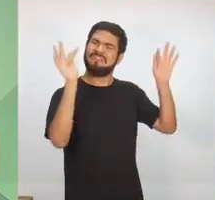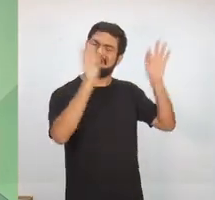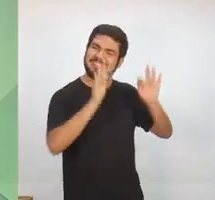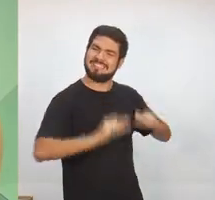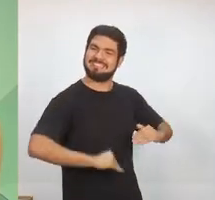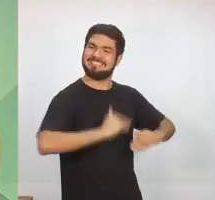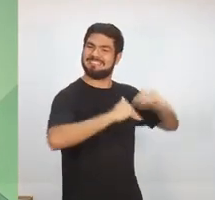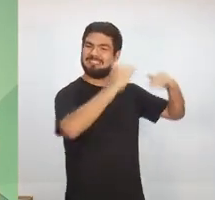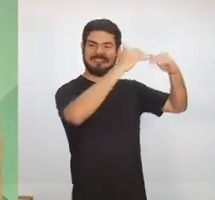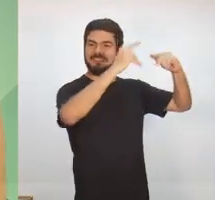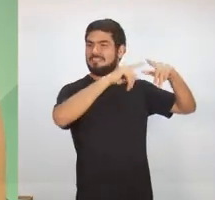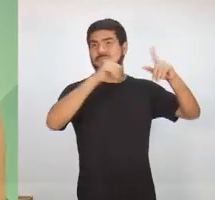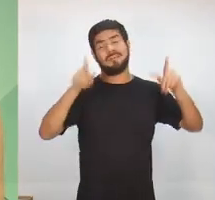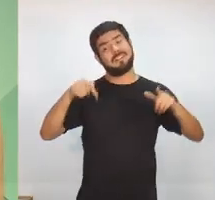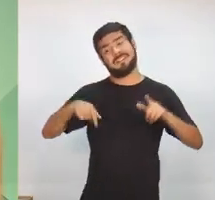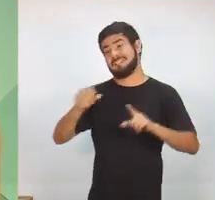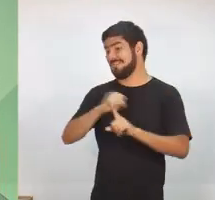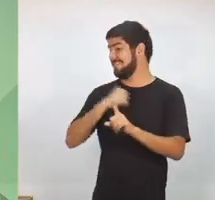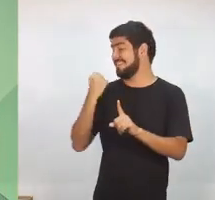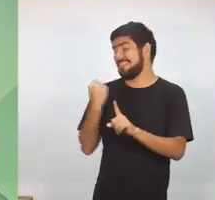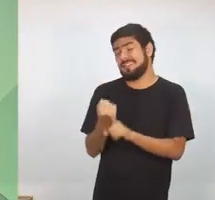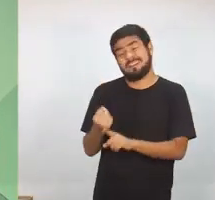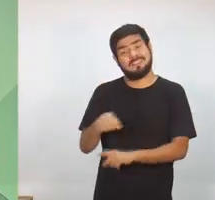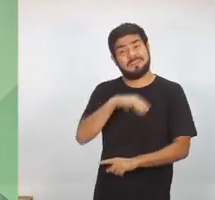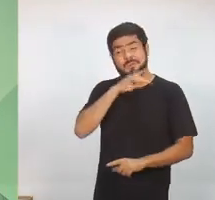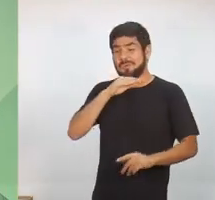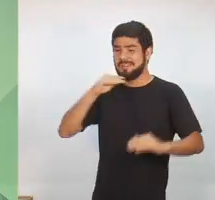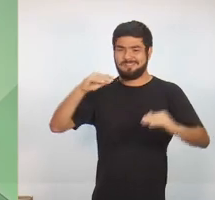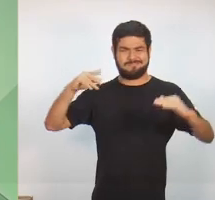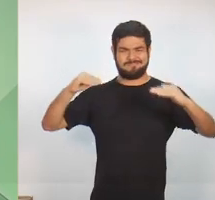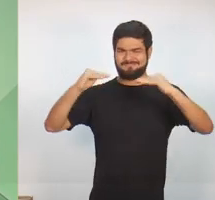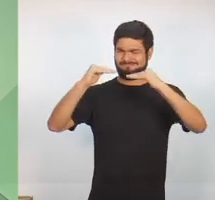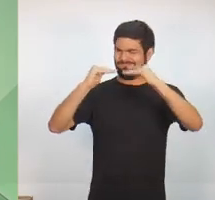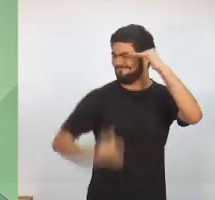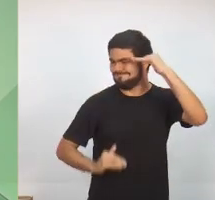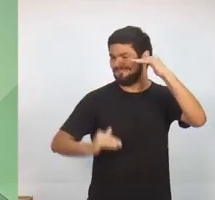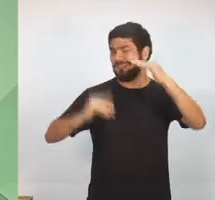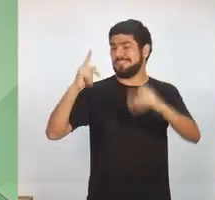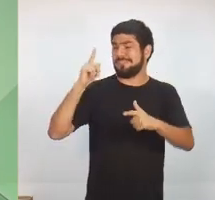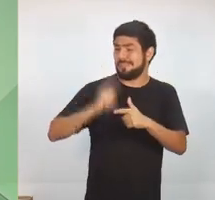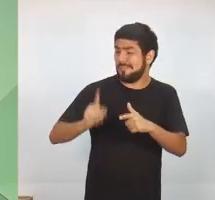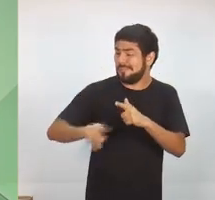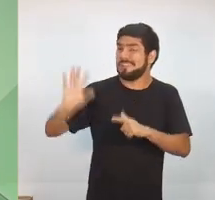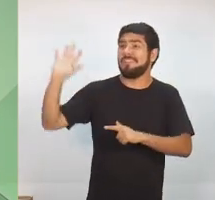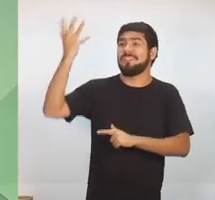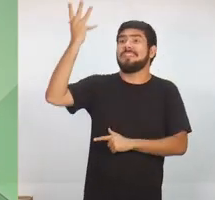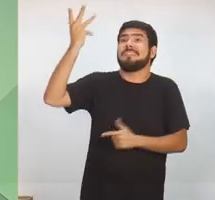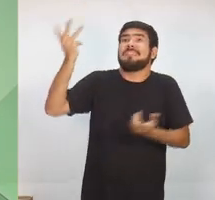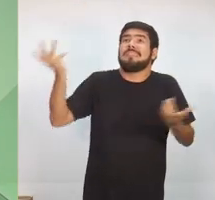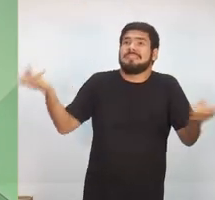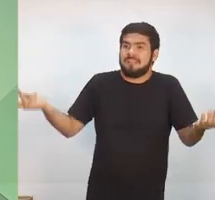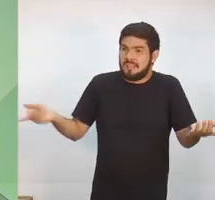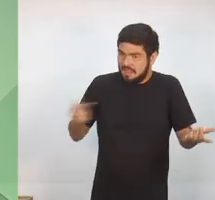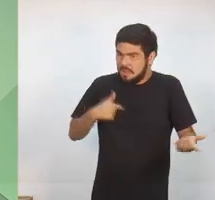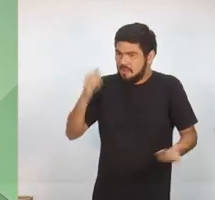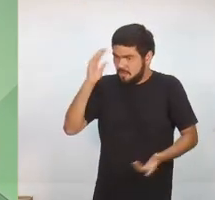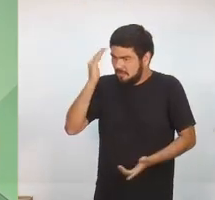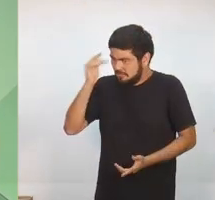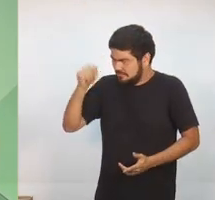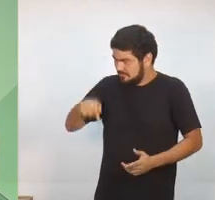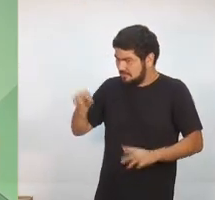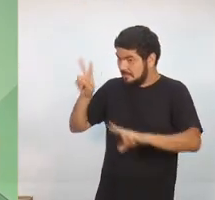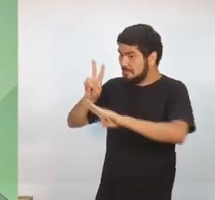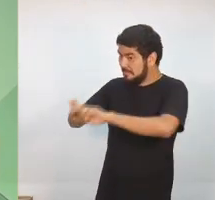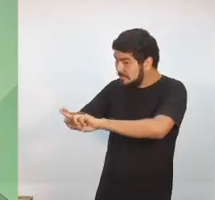nós estamos nessa sociedade injusta, desigual e esses problemas acontecem. Portanto, eu acho que o modelo prisional brasileiro